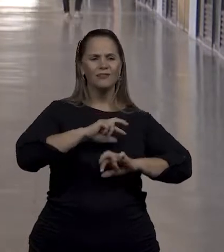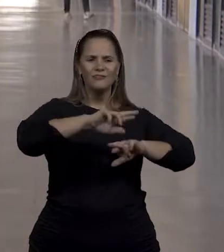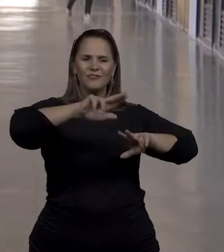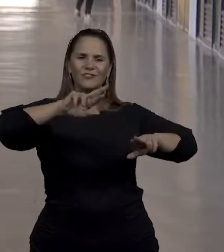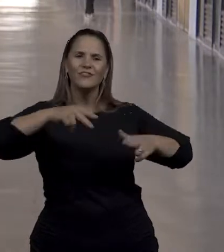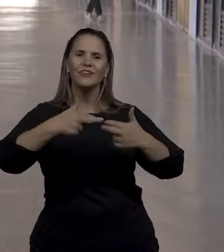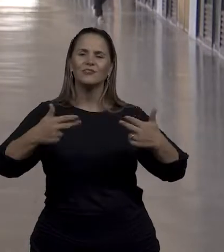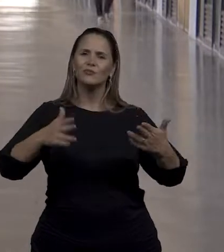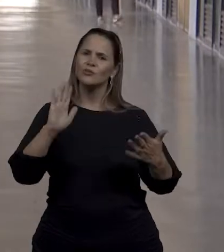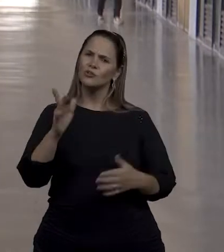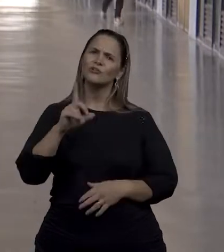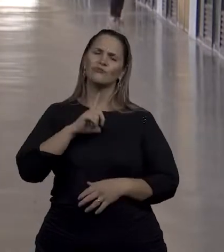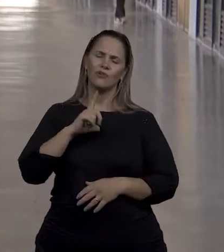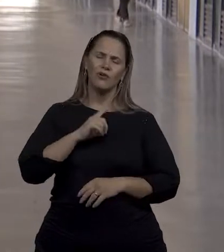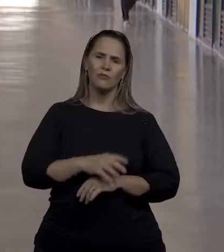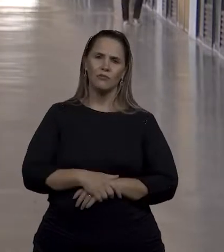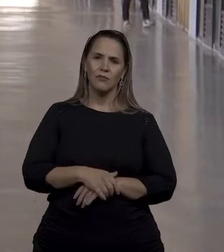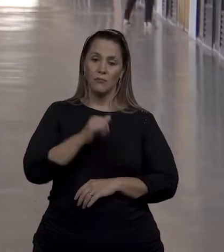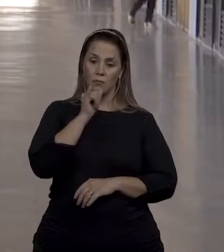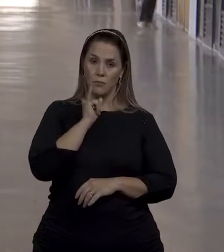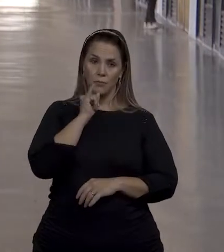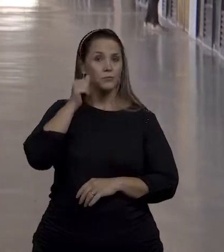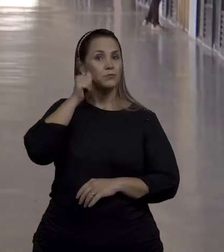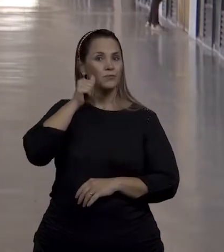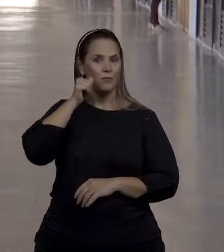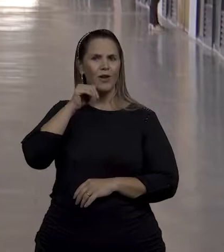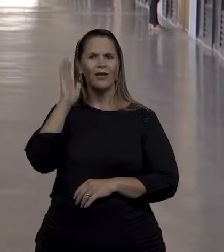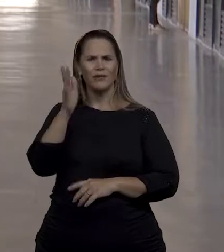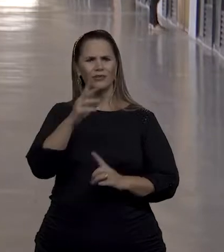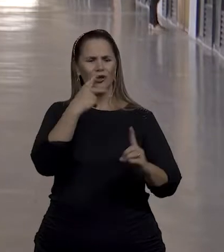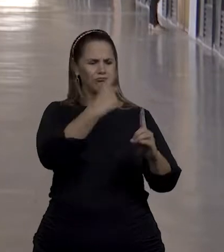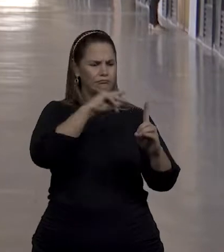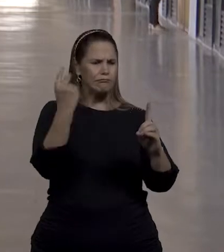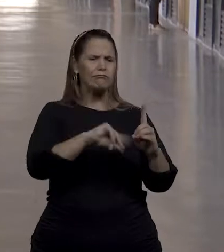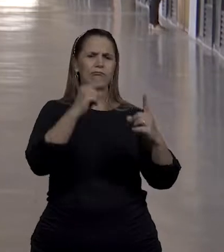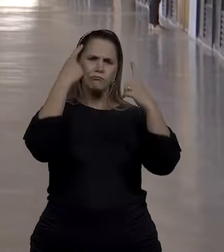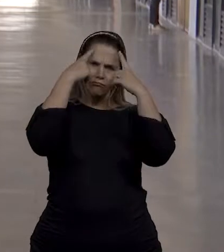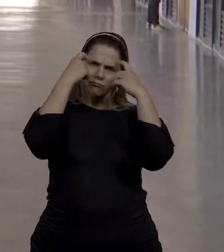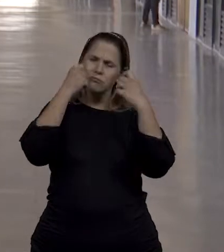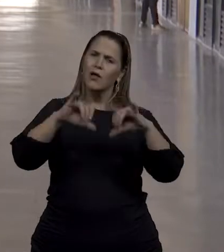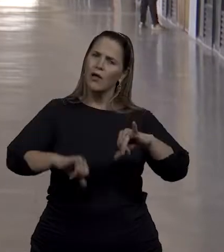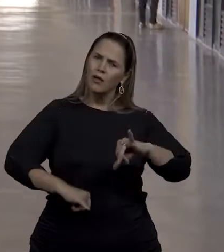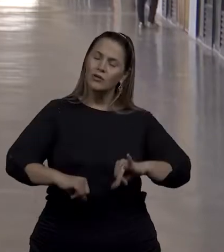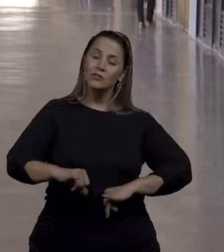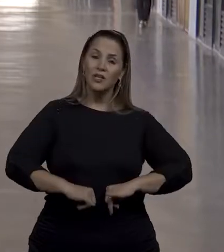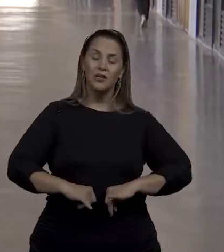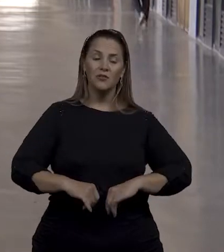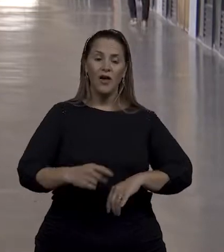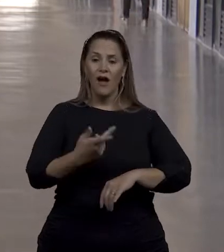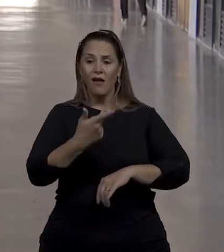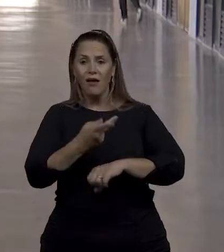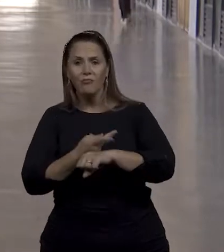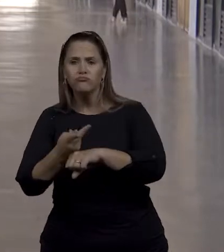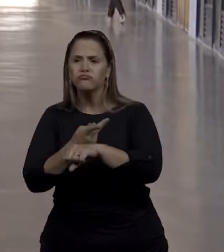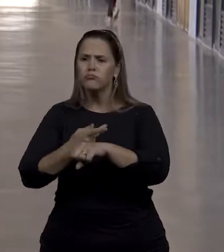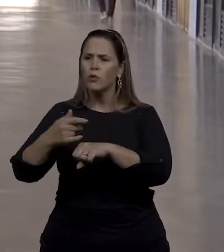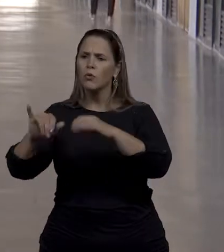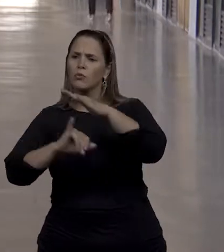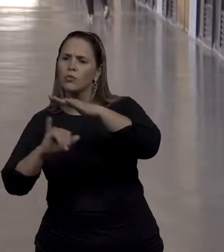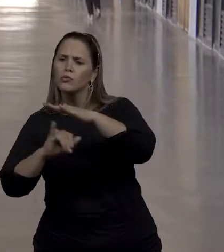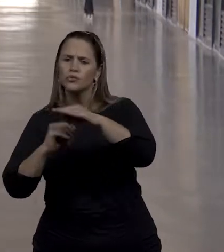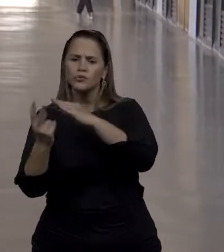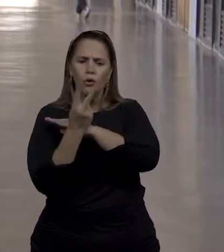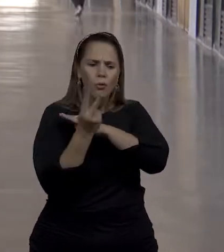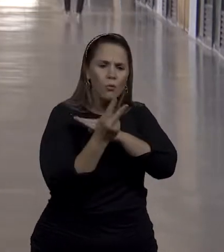instauradas. Então, uma mulher, por exemplo, que é vítima de violência e que vai procurar um serviço em um abrigo ou fazer uma denúncia, também